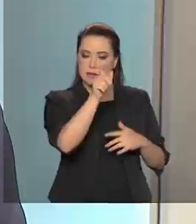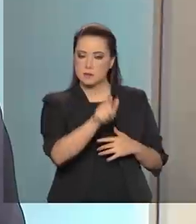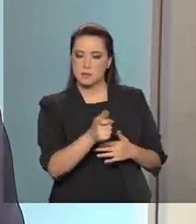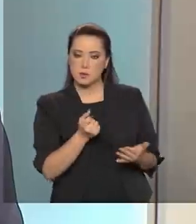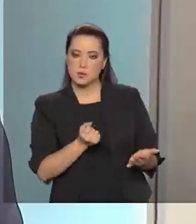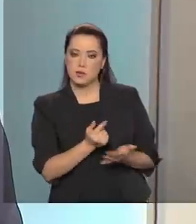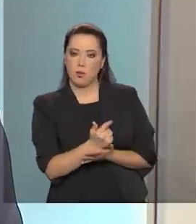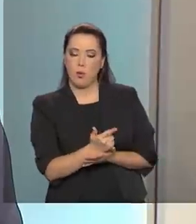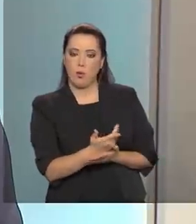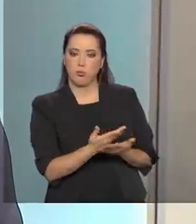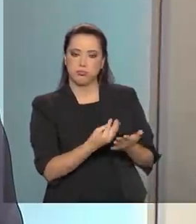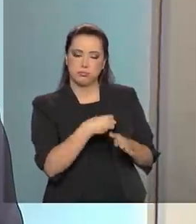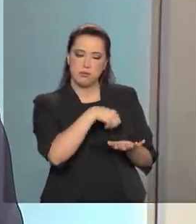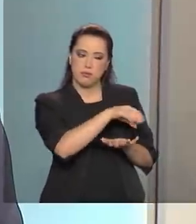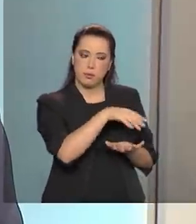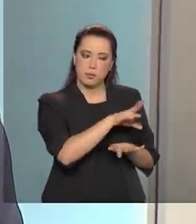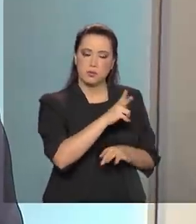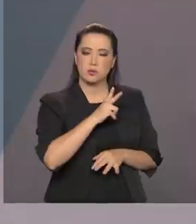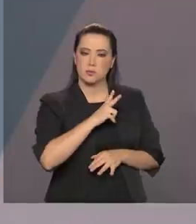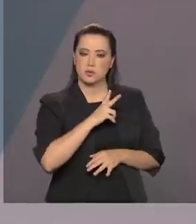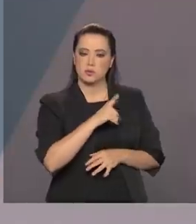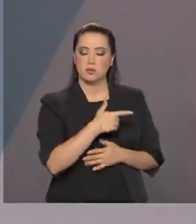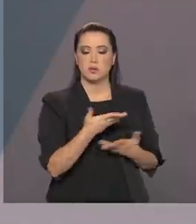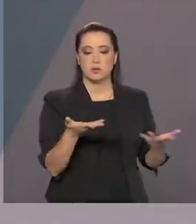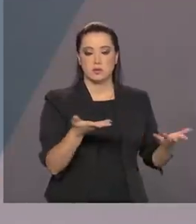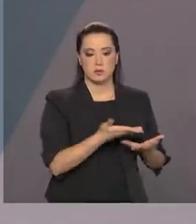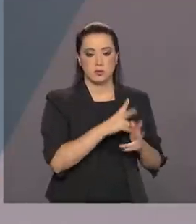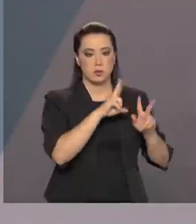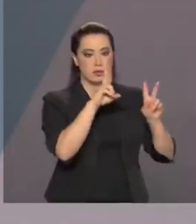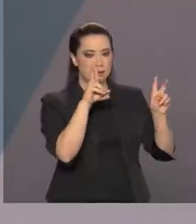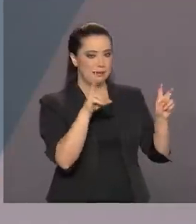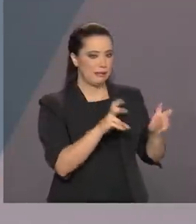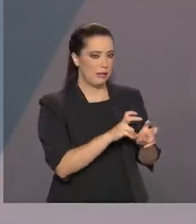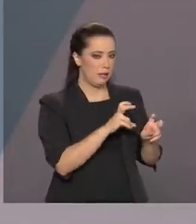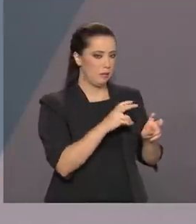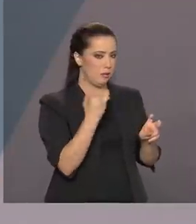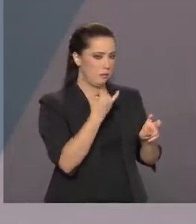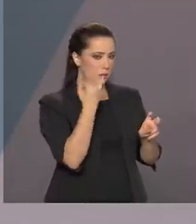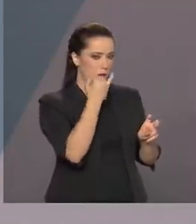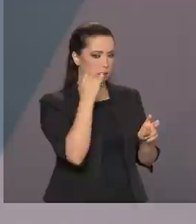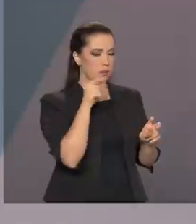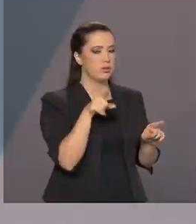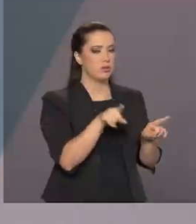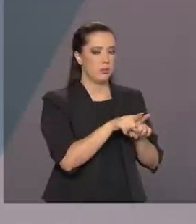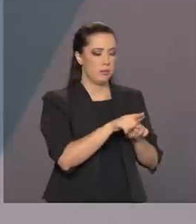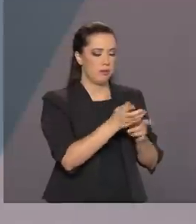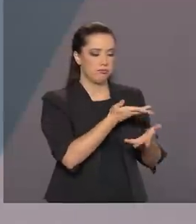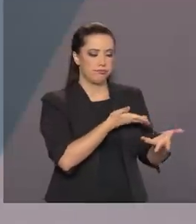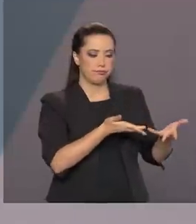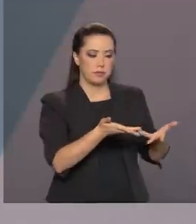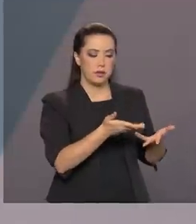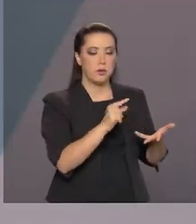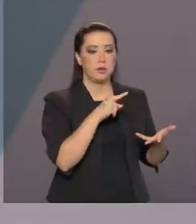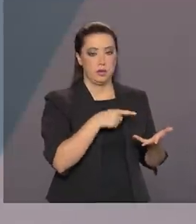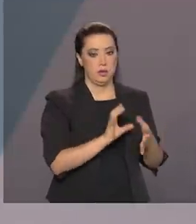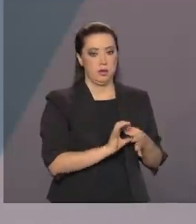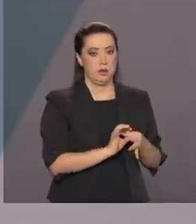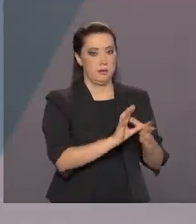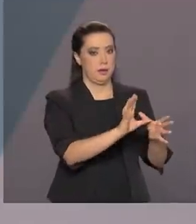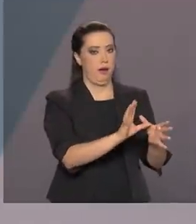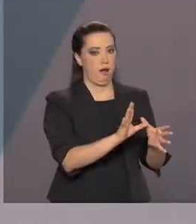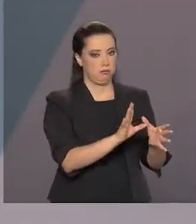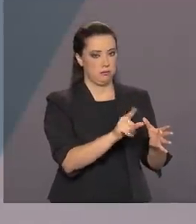Agora, uma palavra no armazenamento, compartilhamento de dados. Agora, uma palavra-chave também nessa relação é o consentimento